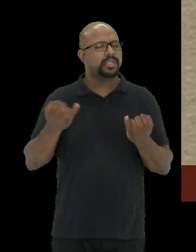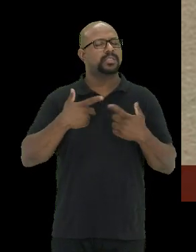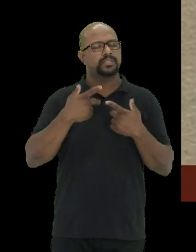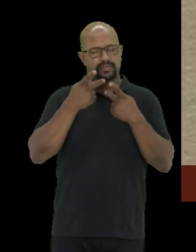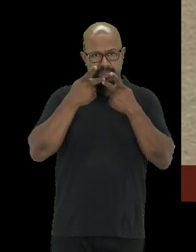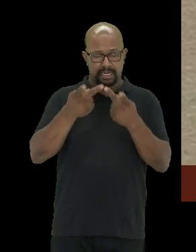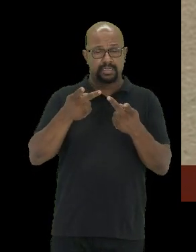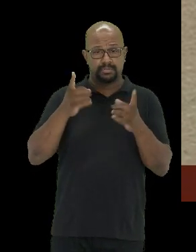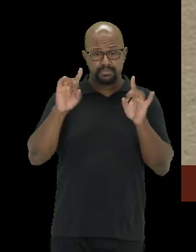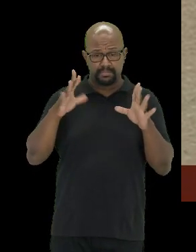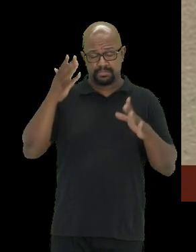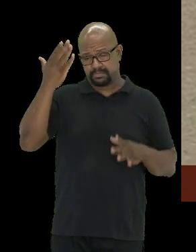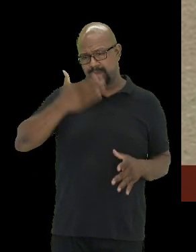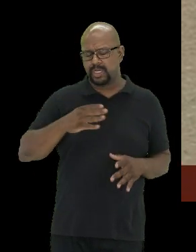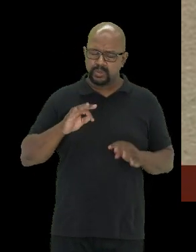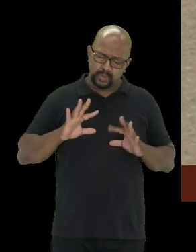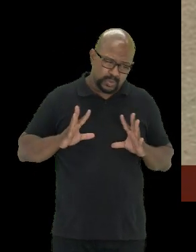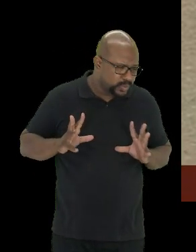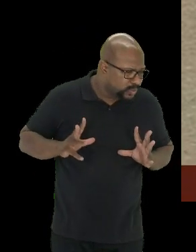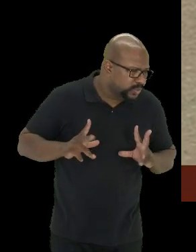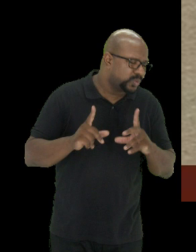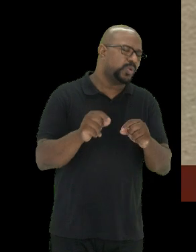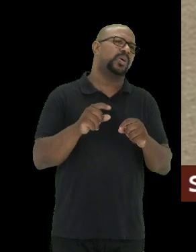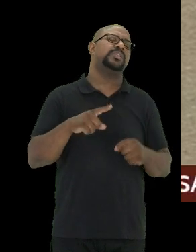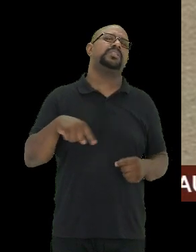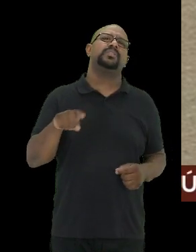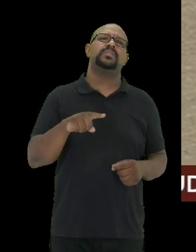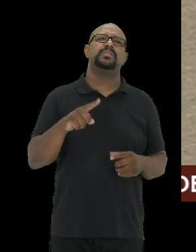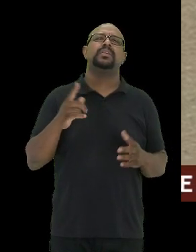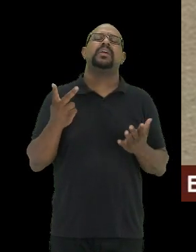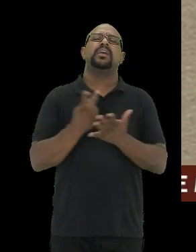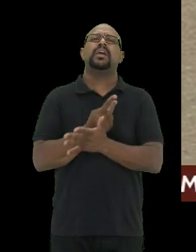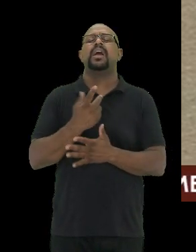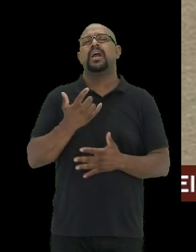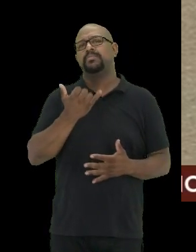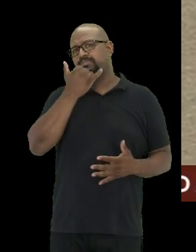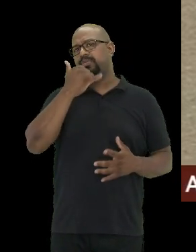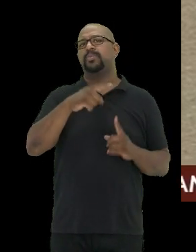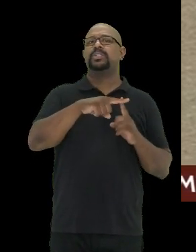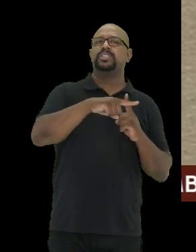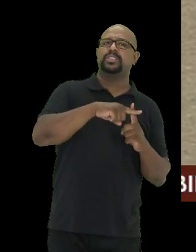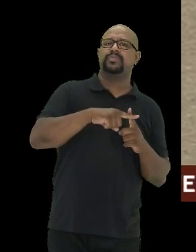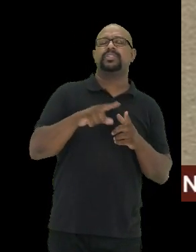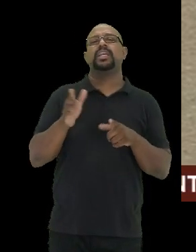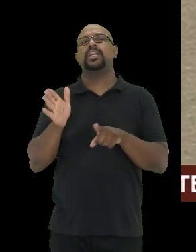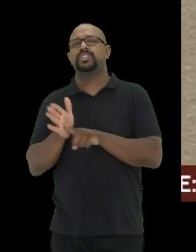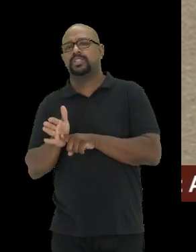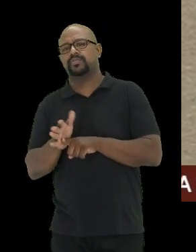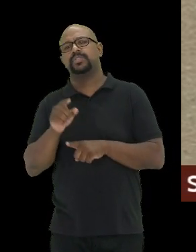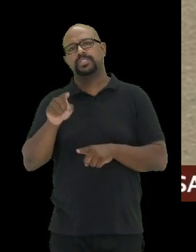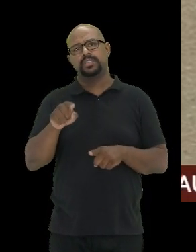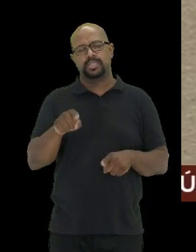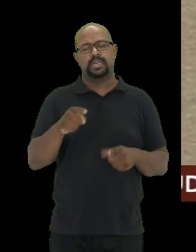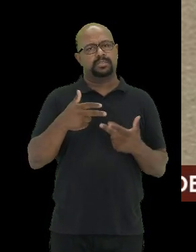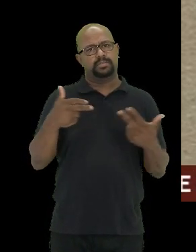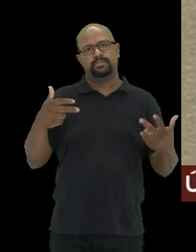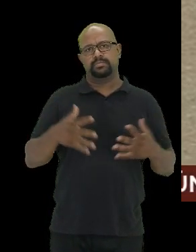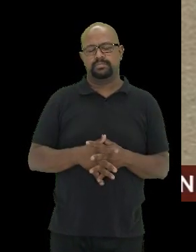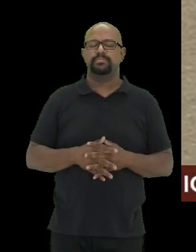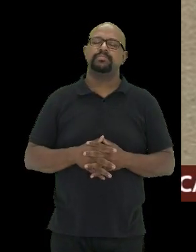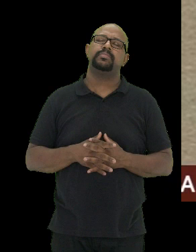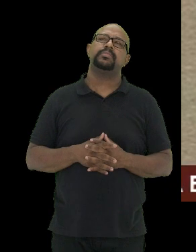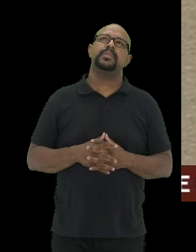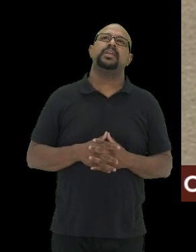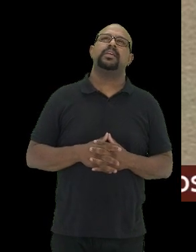evidência todos os efeitos positivos e negativos dessa comunidade. Então,